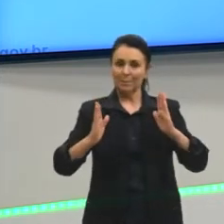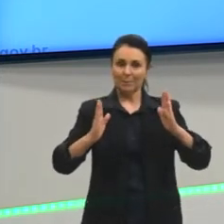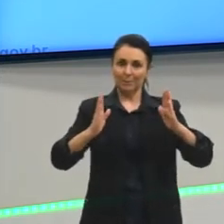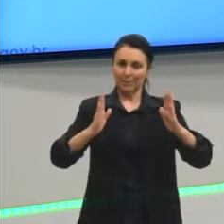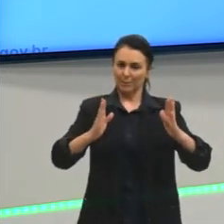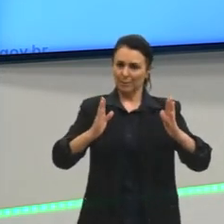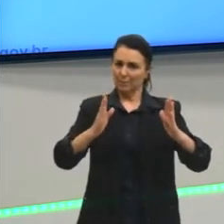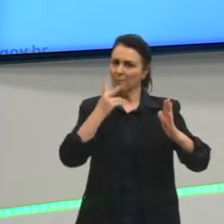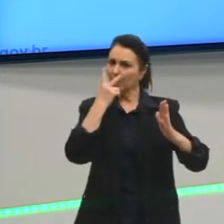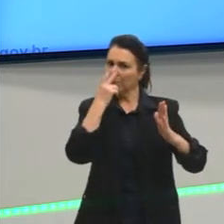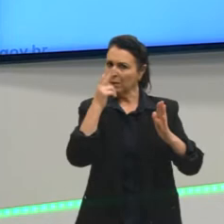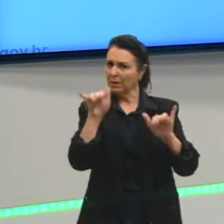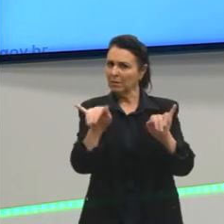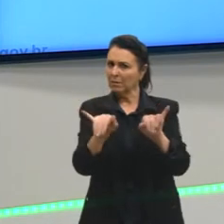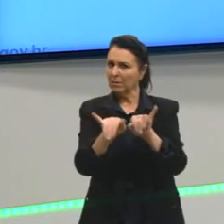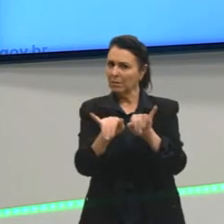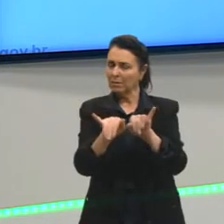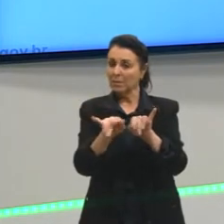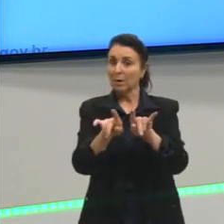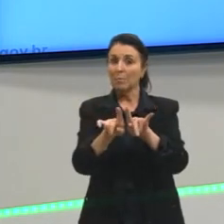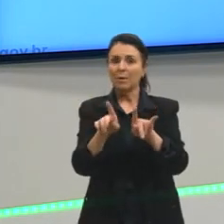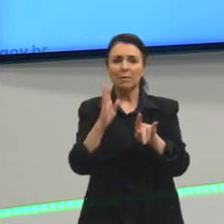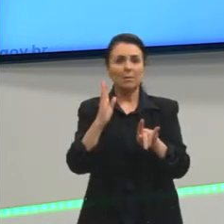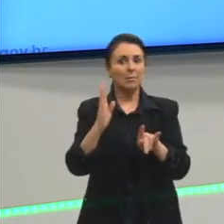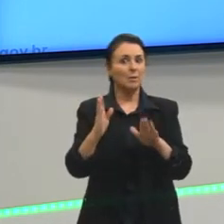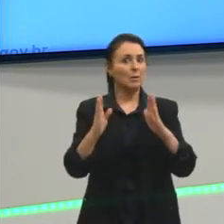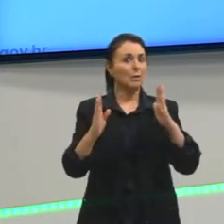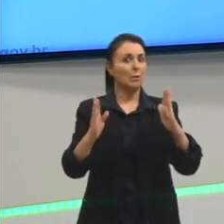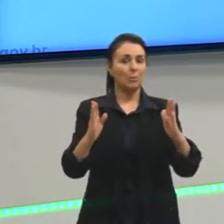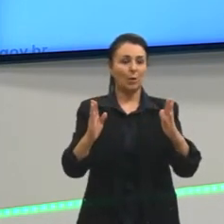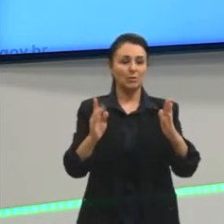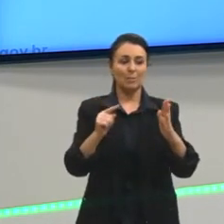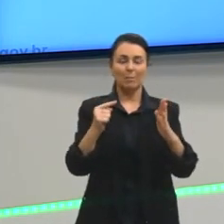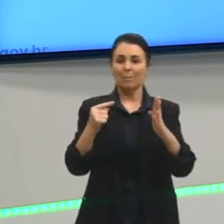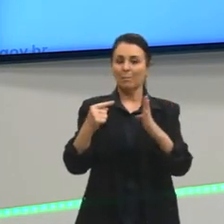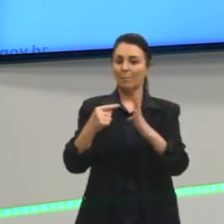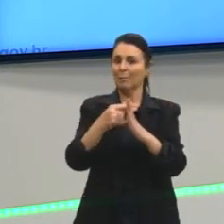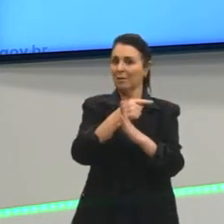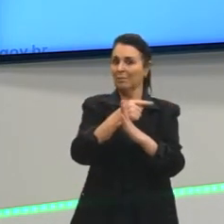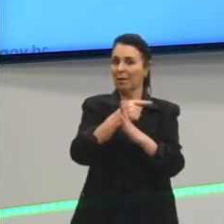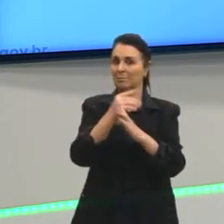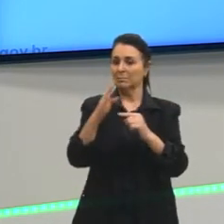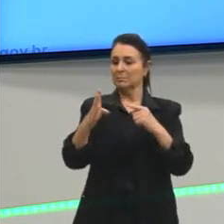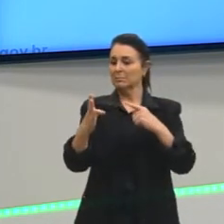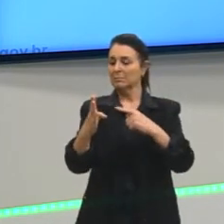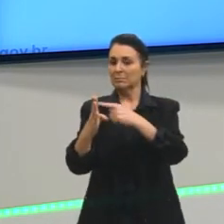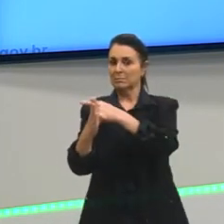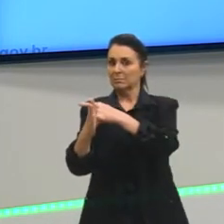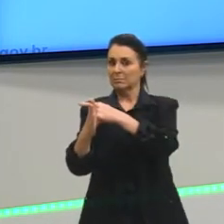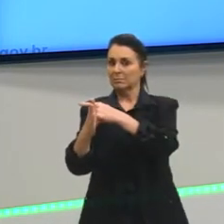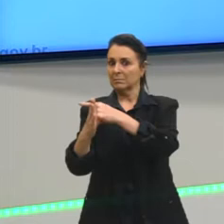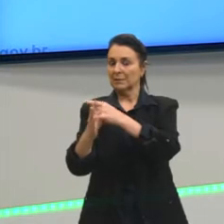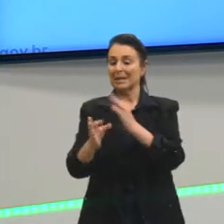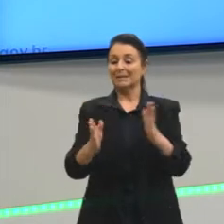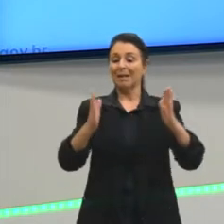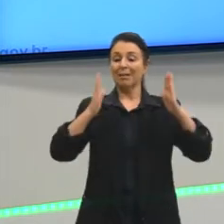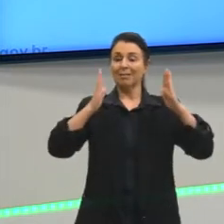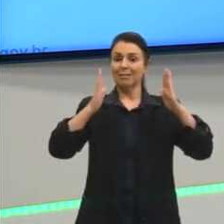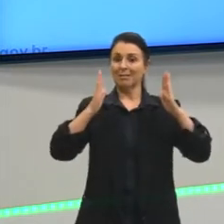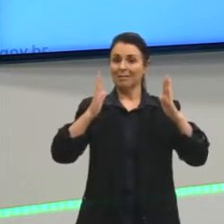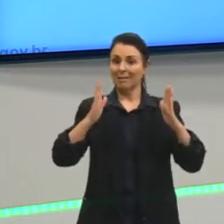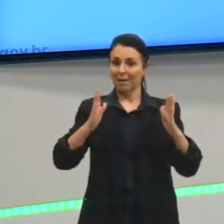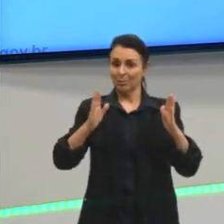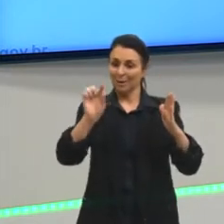Parece besteira isso, tá? Mas essa margem, ela não pode ser ultrapassada. Não dá para escrever aquela perninha